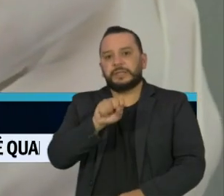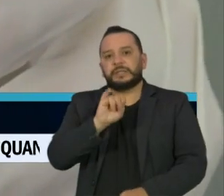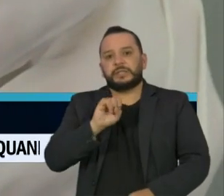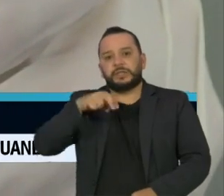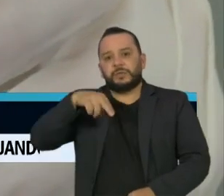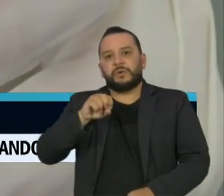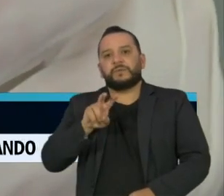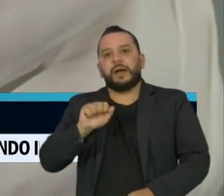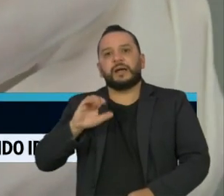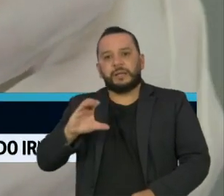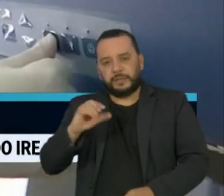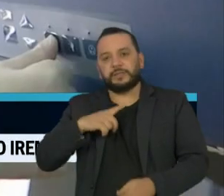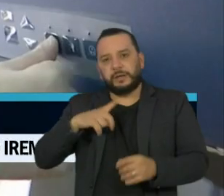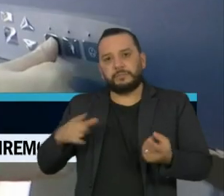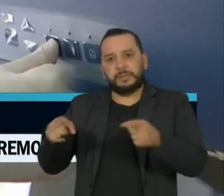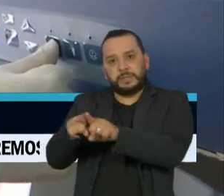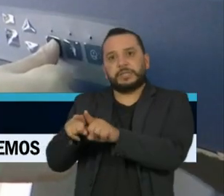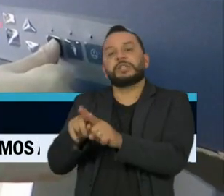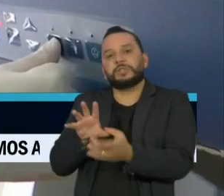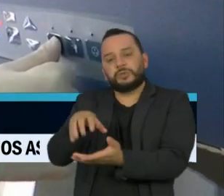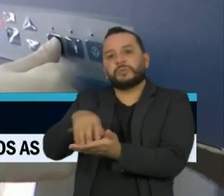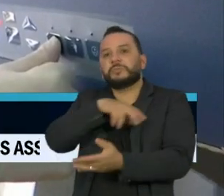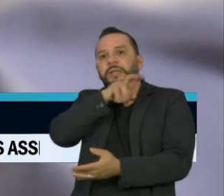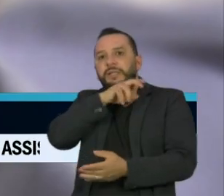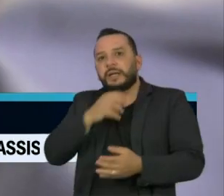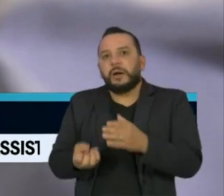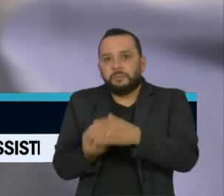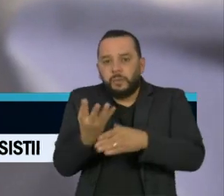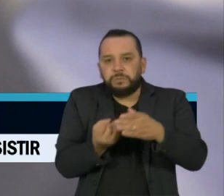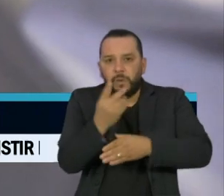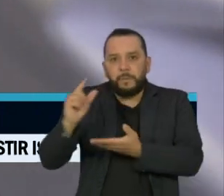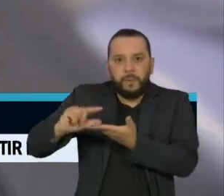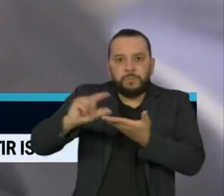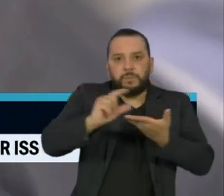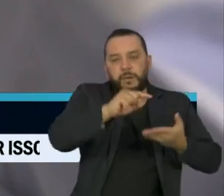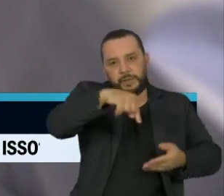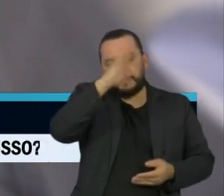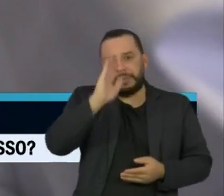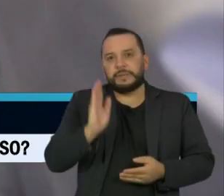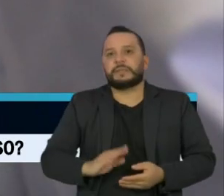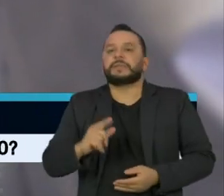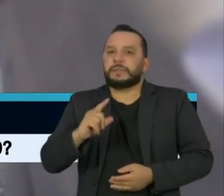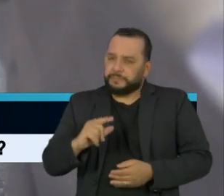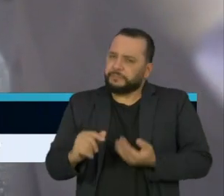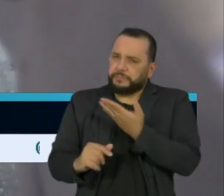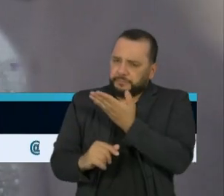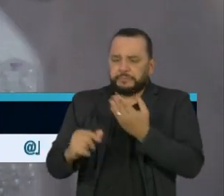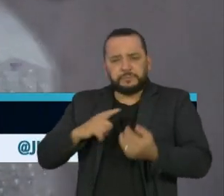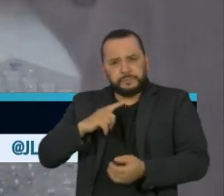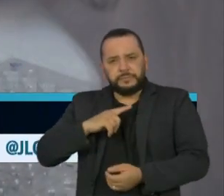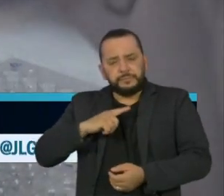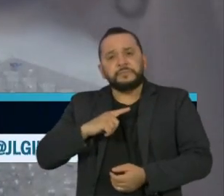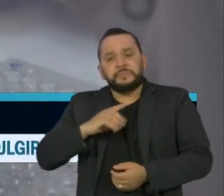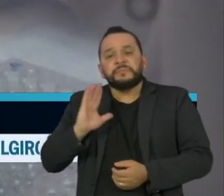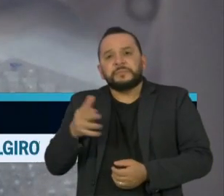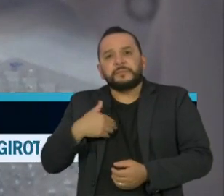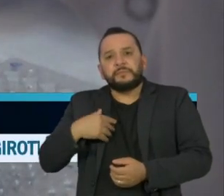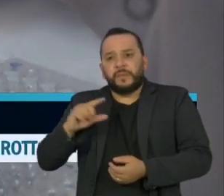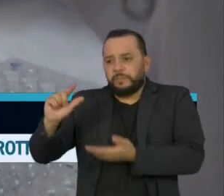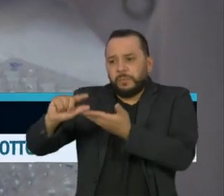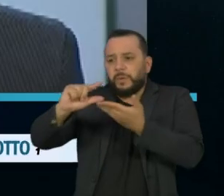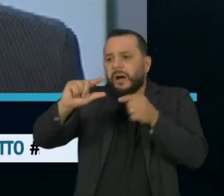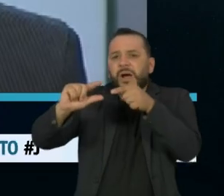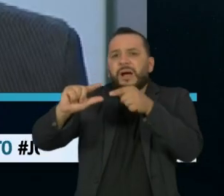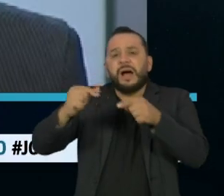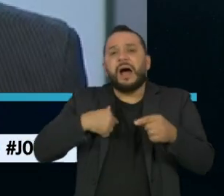o Instituto Butantan para a futura produção no Brasil Batizado de Coronavac, o imunizante chinês não tem apoio